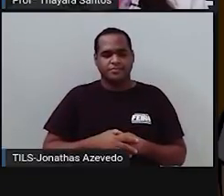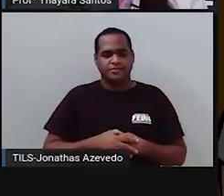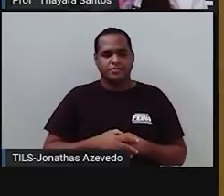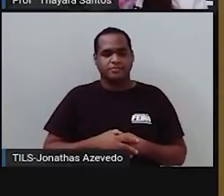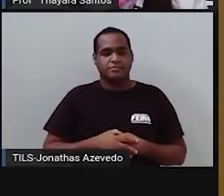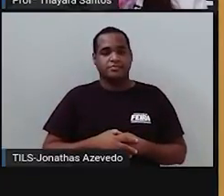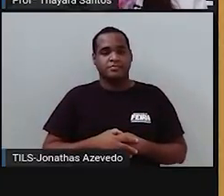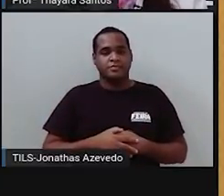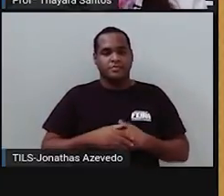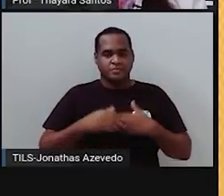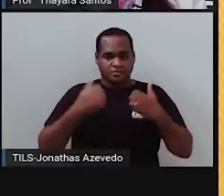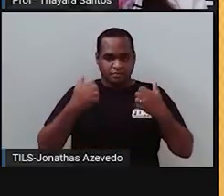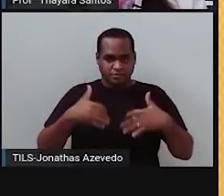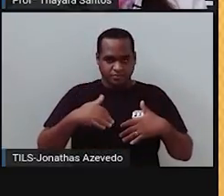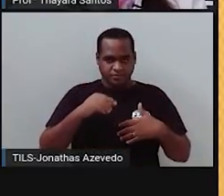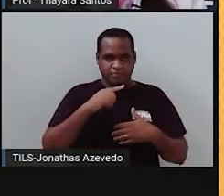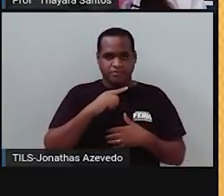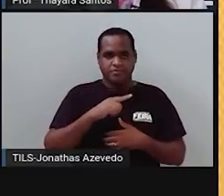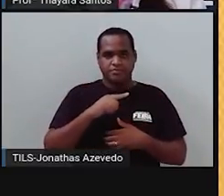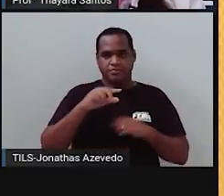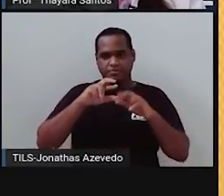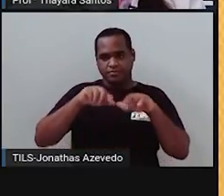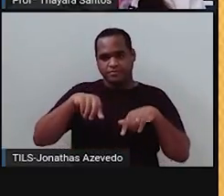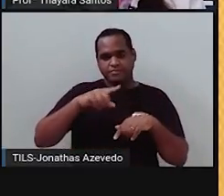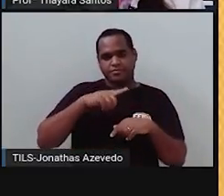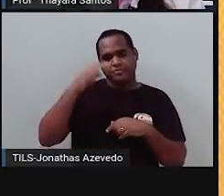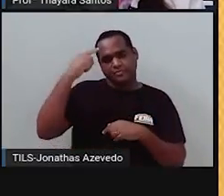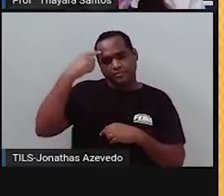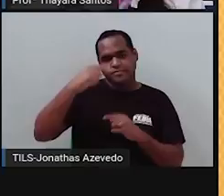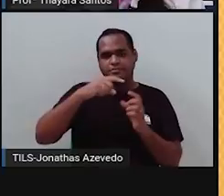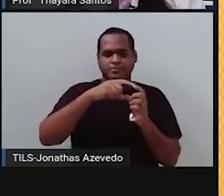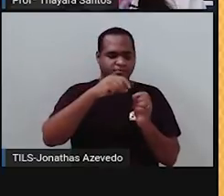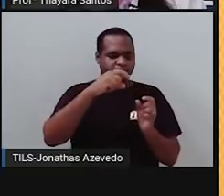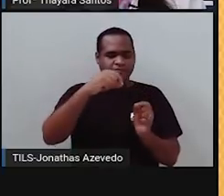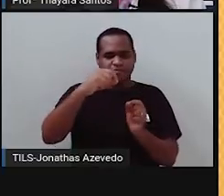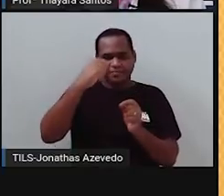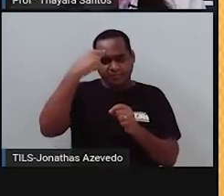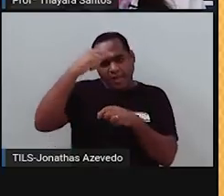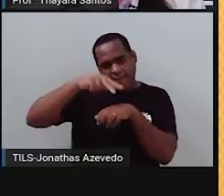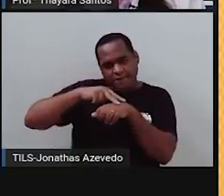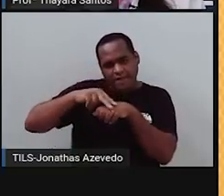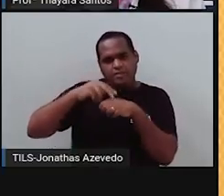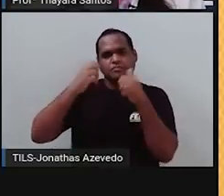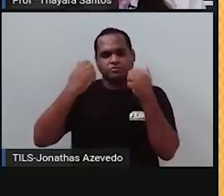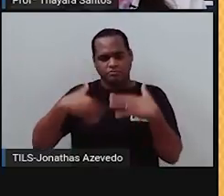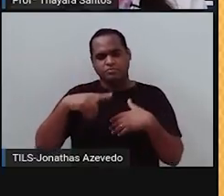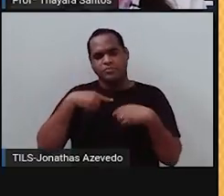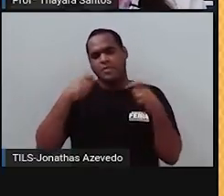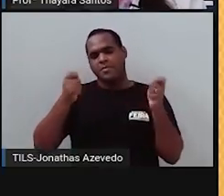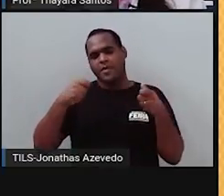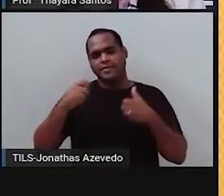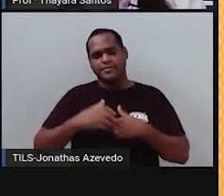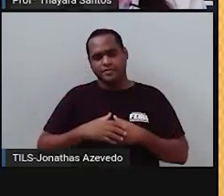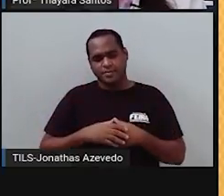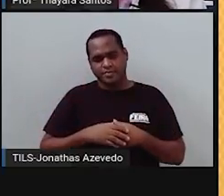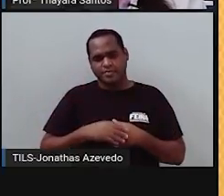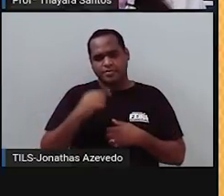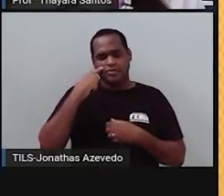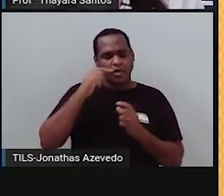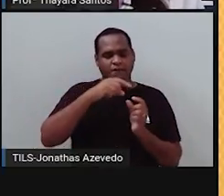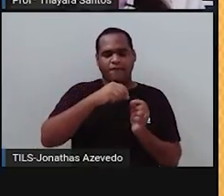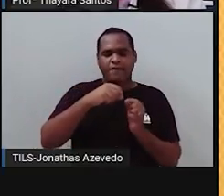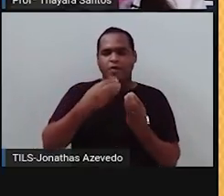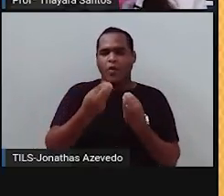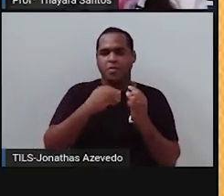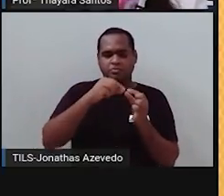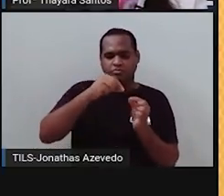Então, essas foram as características, os fenótipos possíveis ali daquelas plantas. Então, a forma da vagem, se ela ia